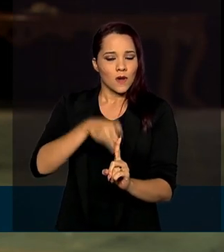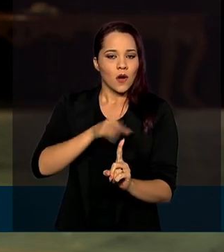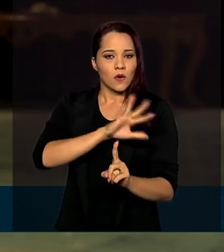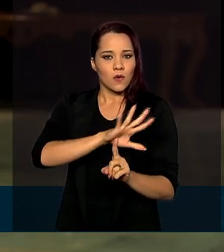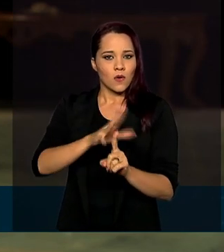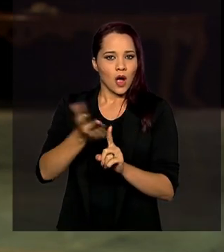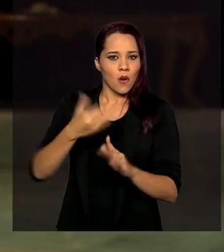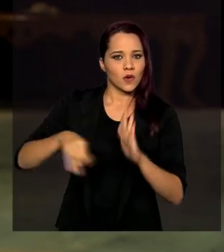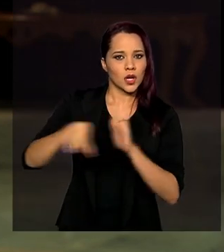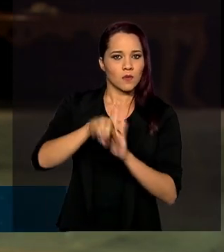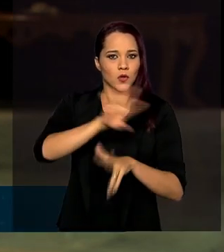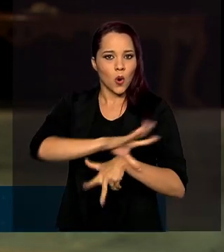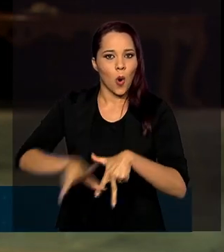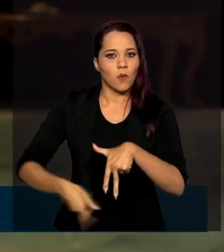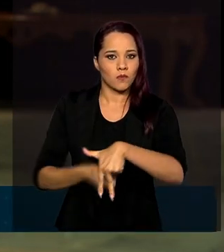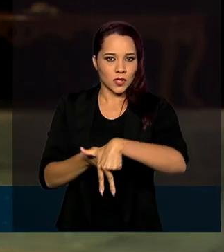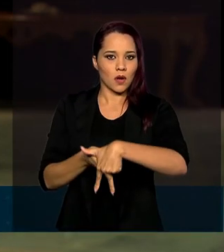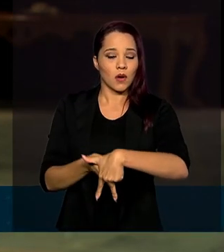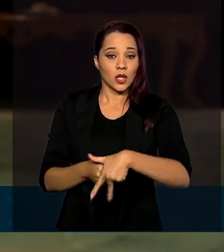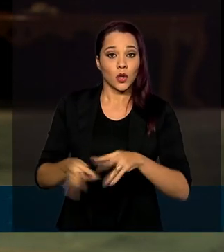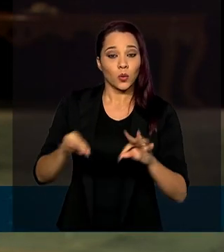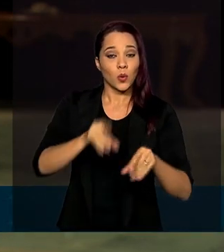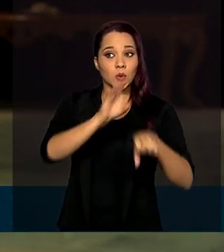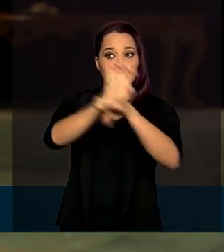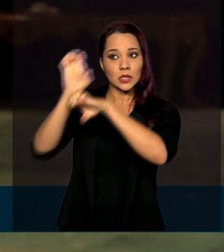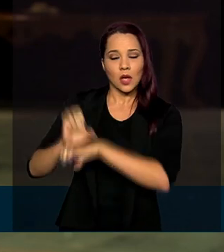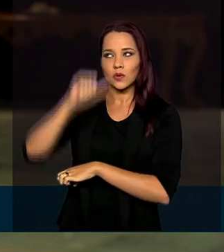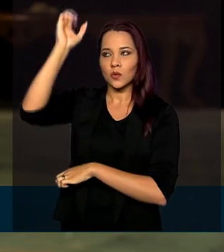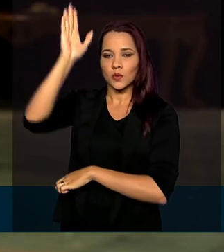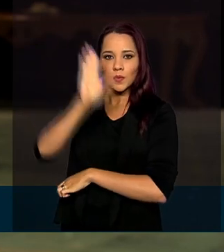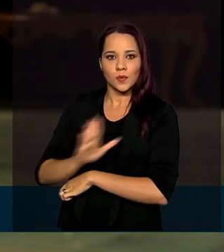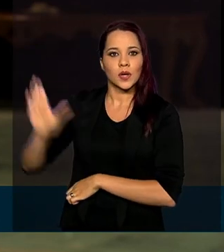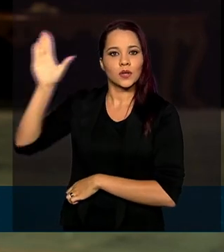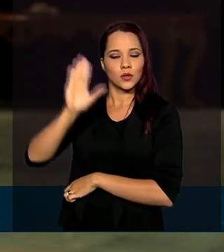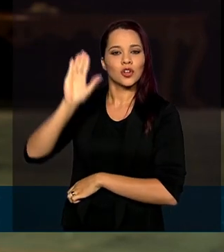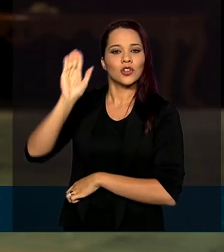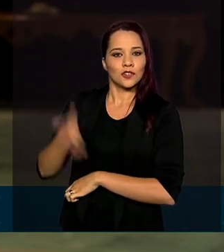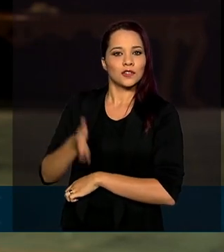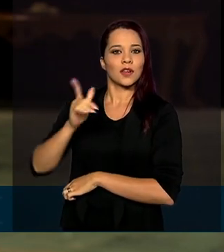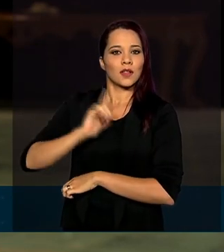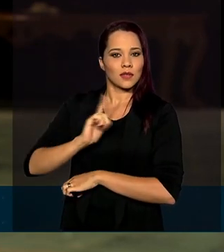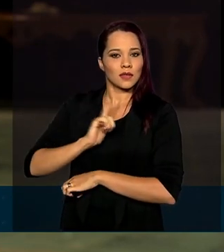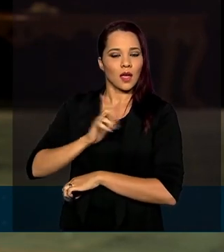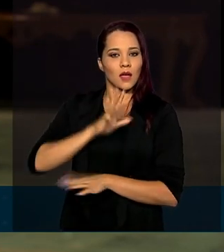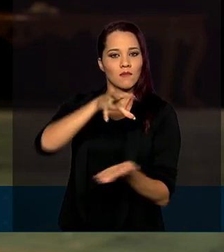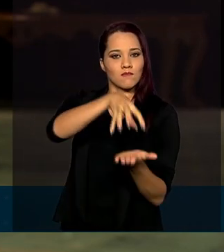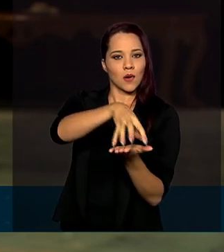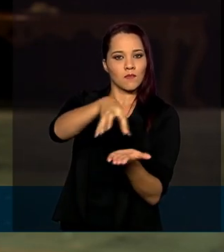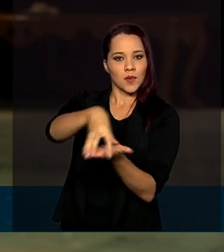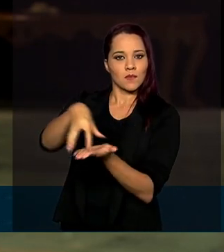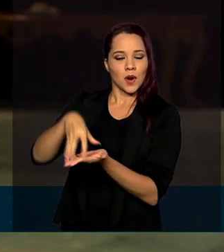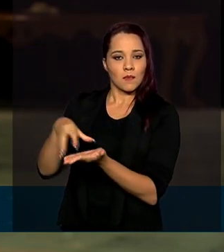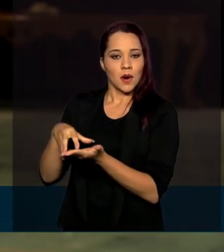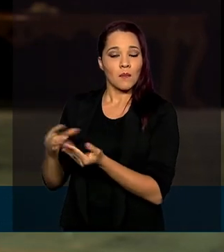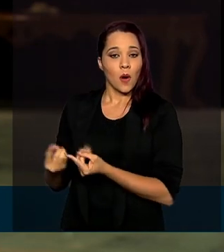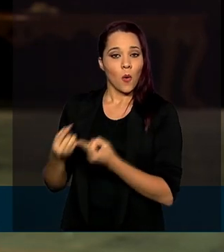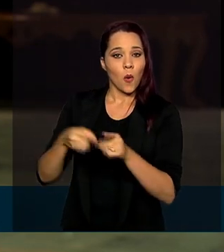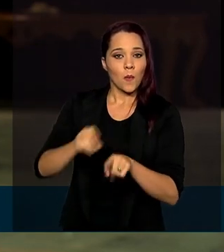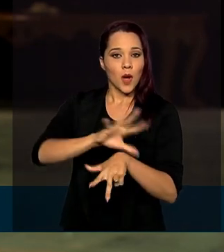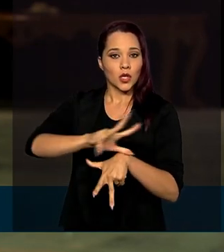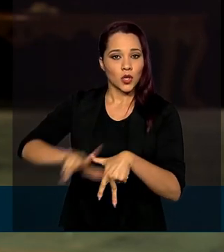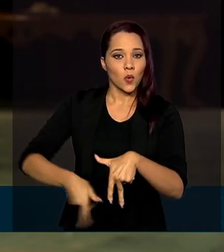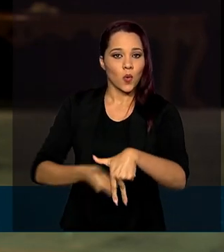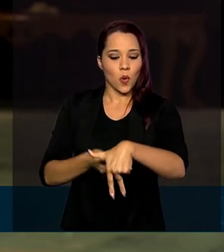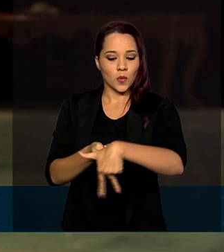de corrupção. Então todos os estados do país já contam com unidades para o combate a esse tipo de